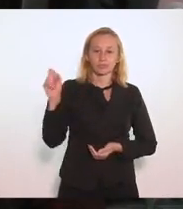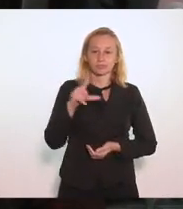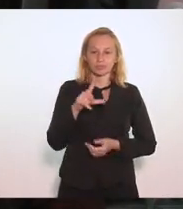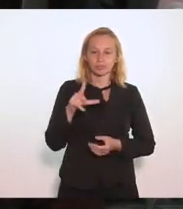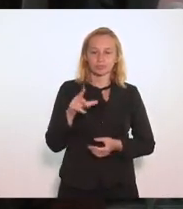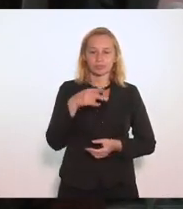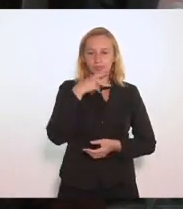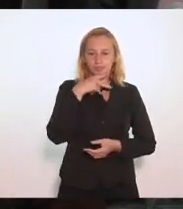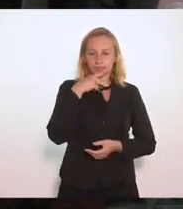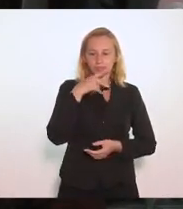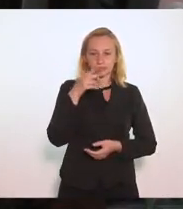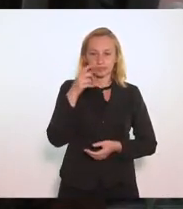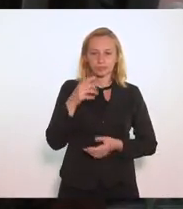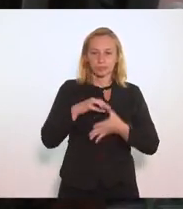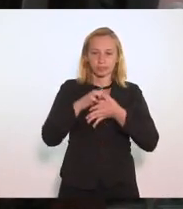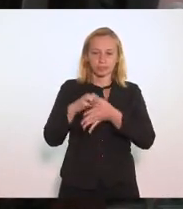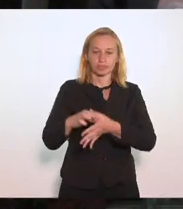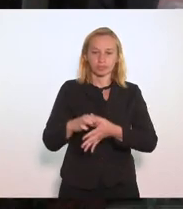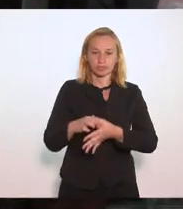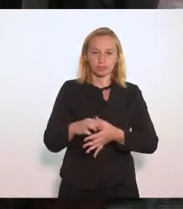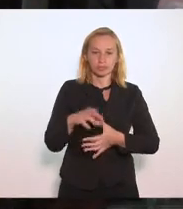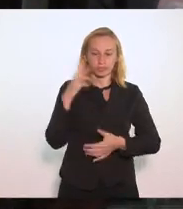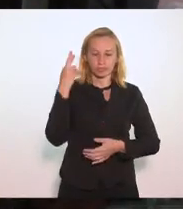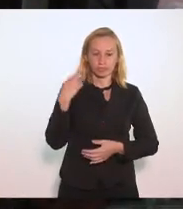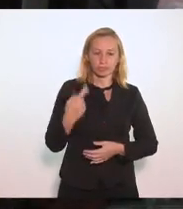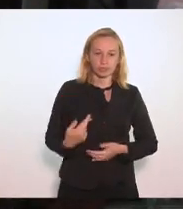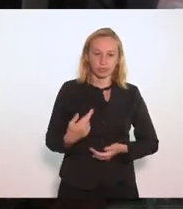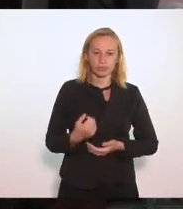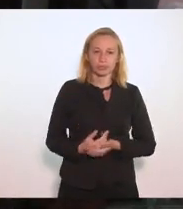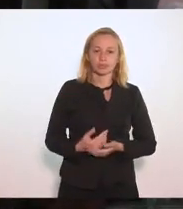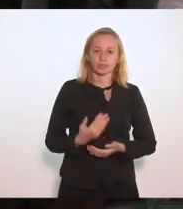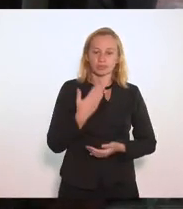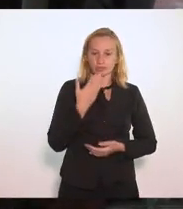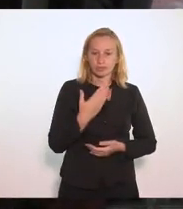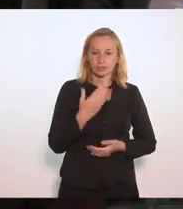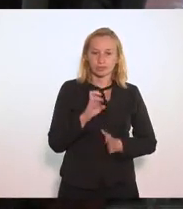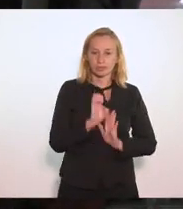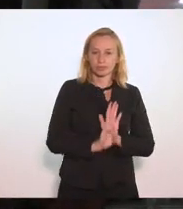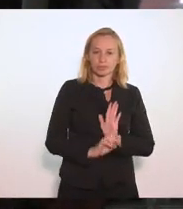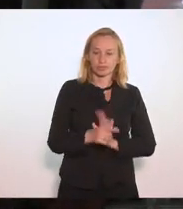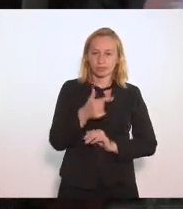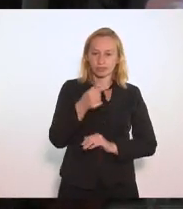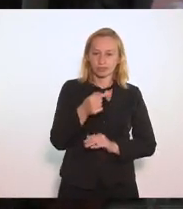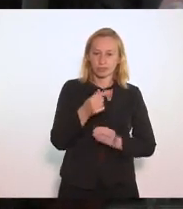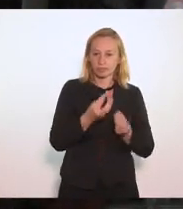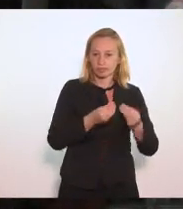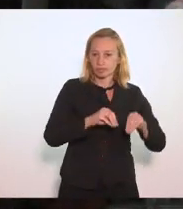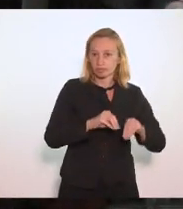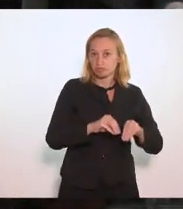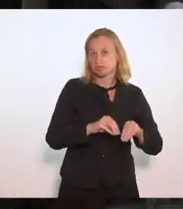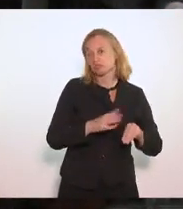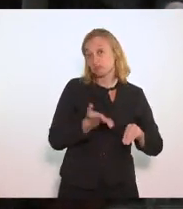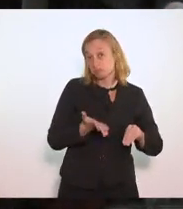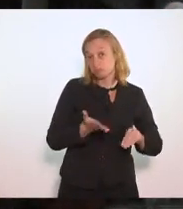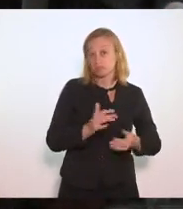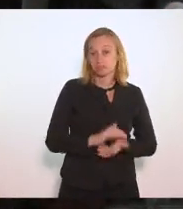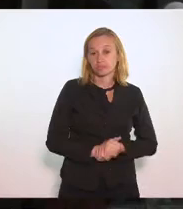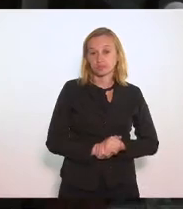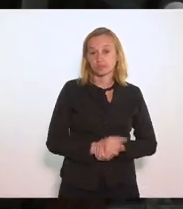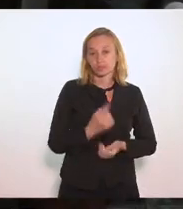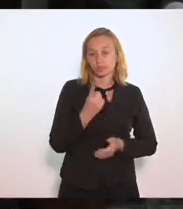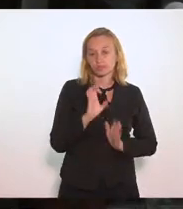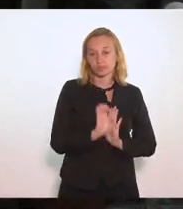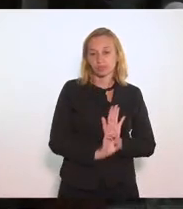líder, deputada Renata Que ela fez o destaque, a emenda 7 está prejudicada, porque foi acatada uma